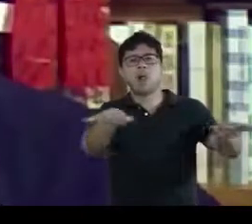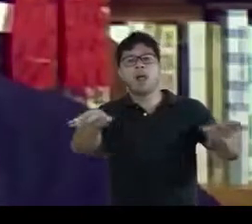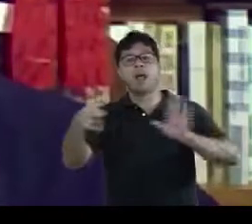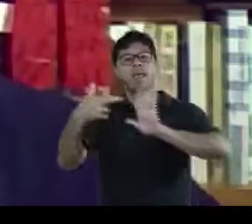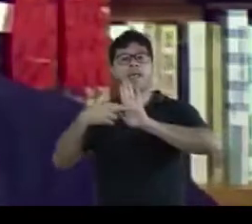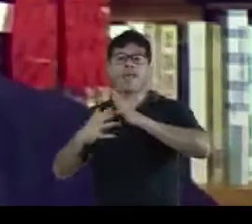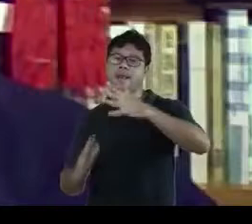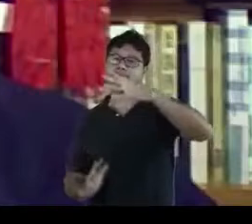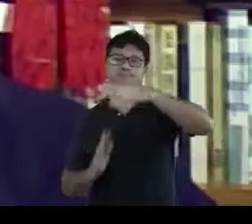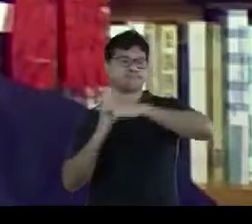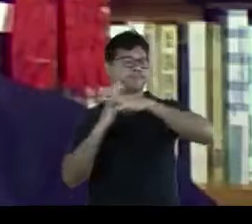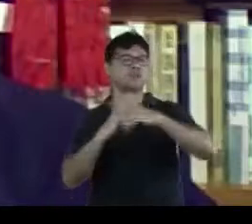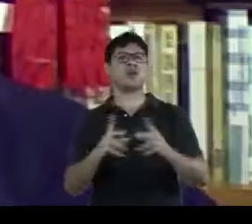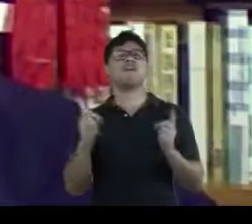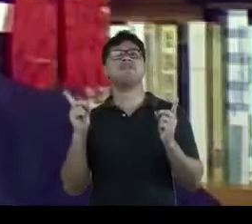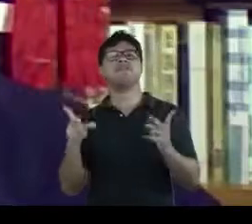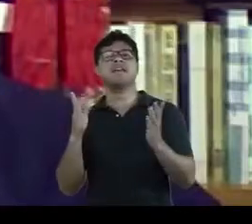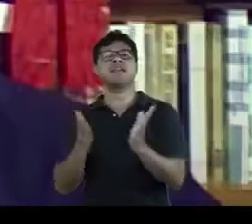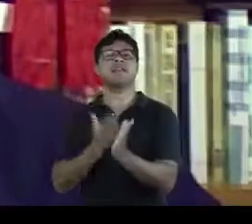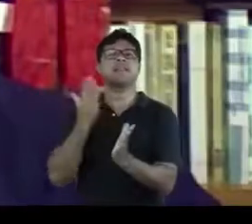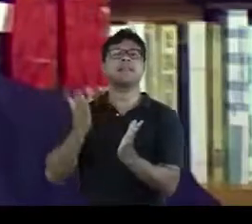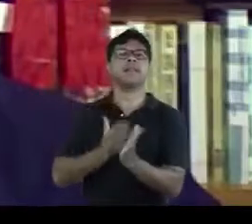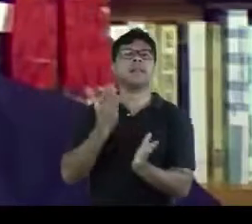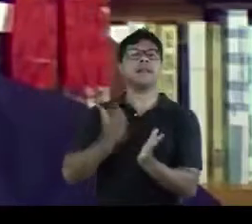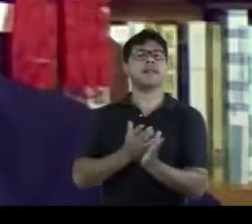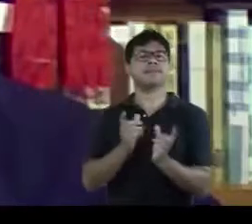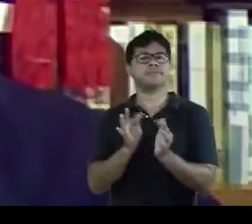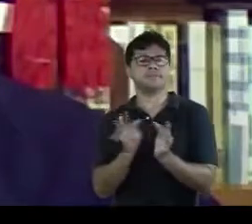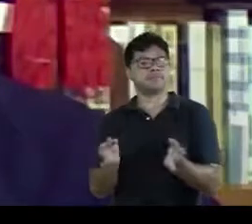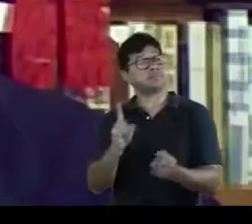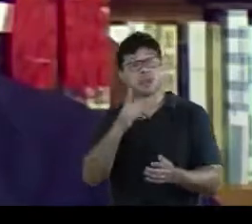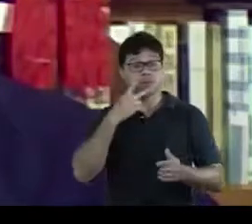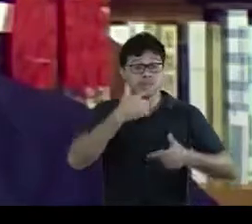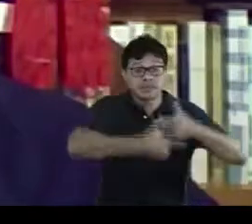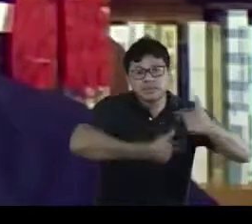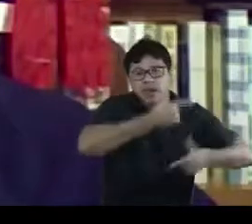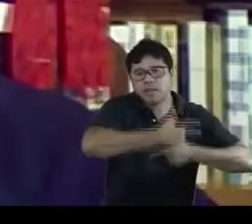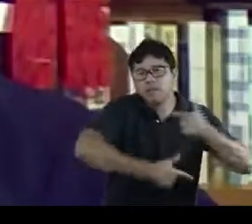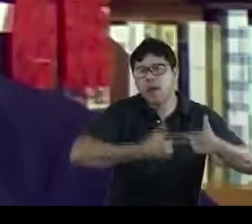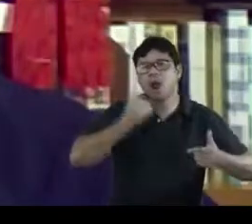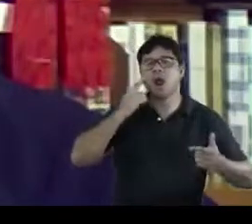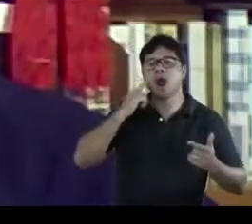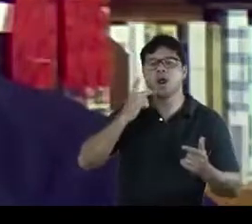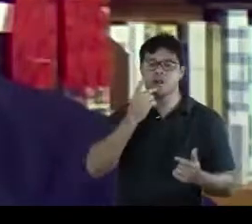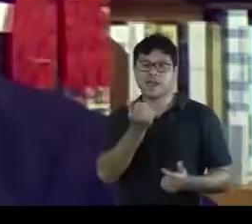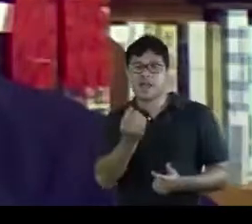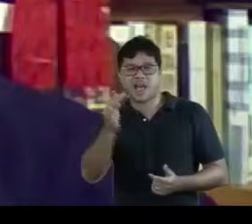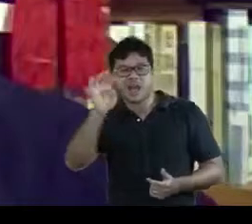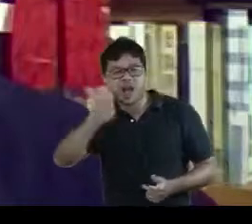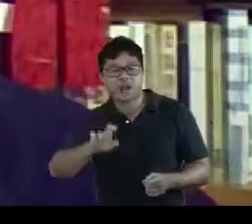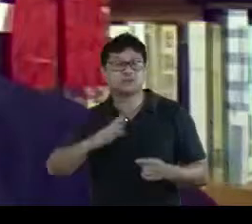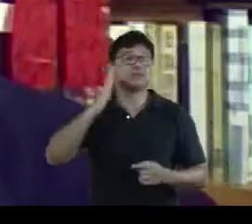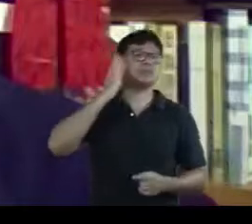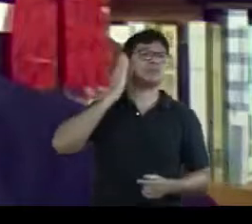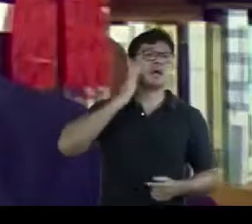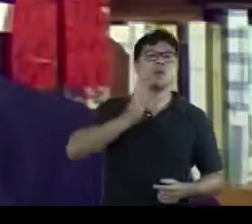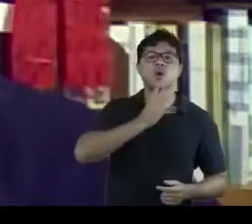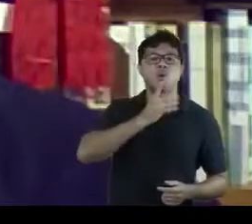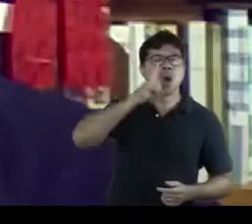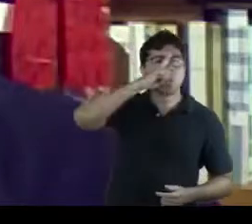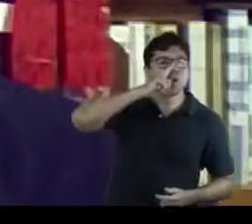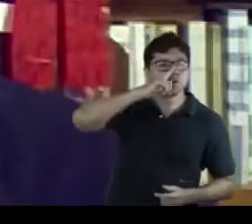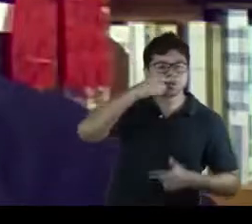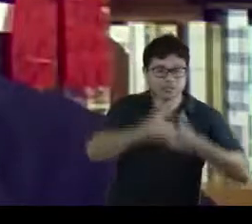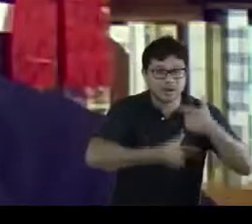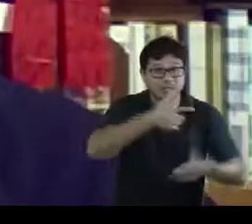regras de um mero vendedor de livros e confirma o tipo de atividade que se aproxima das artes, dos saberes e dos riscos